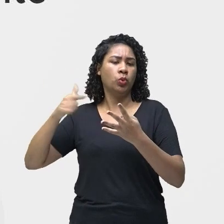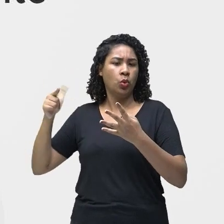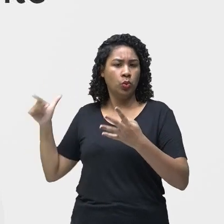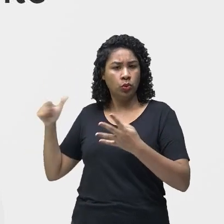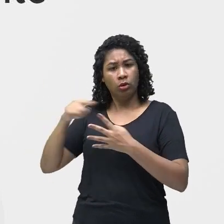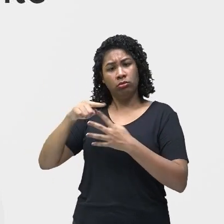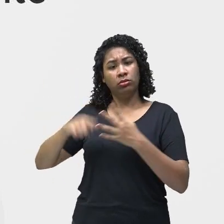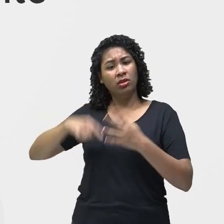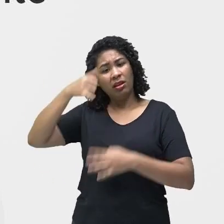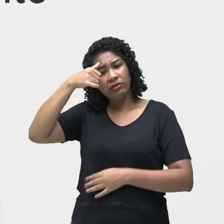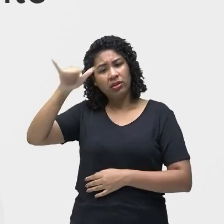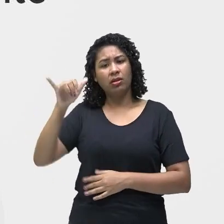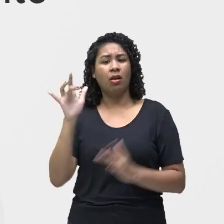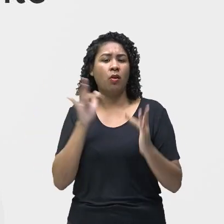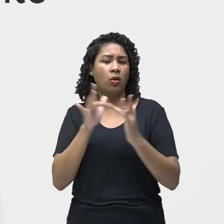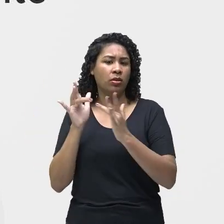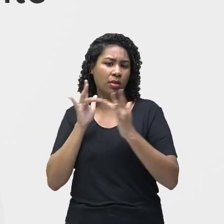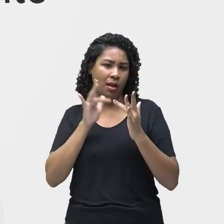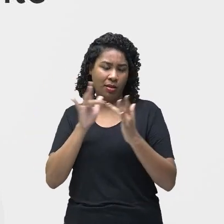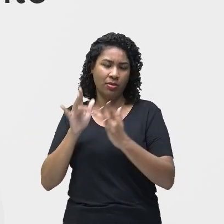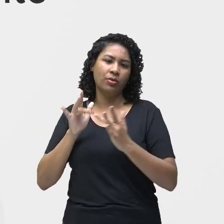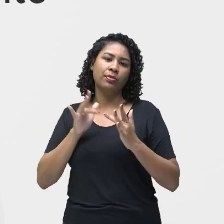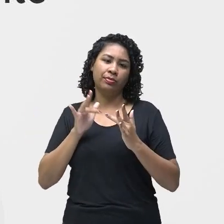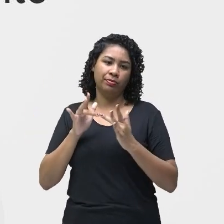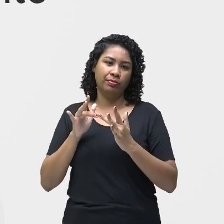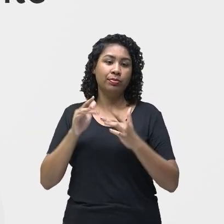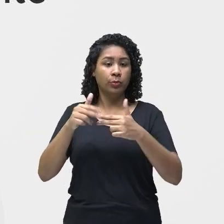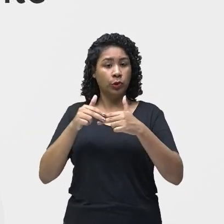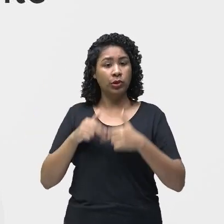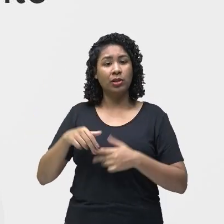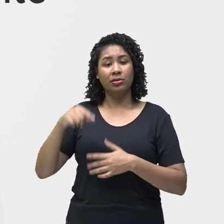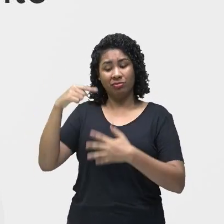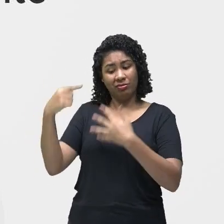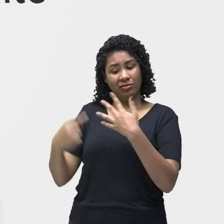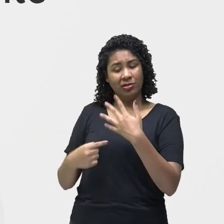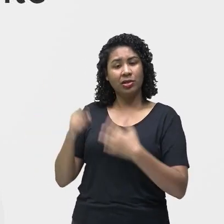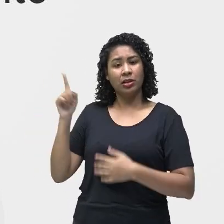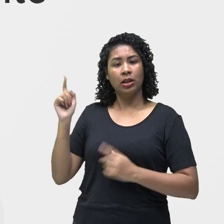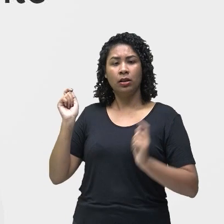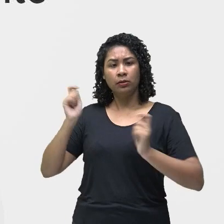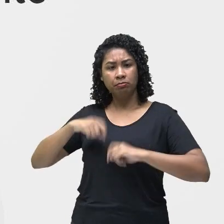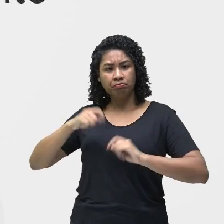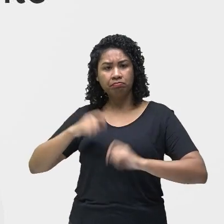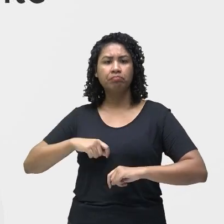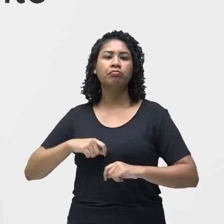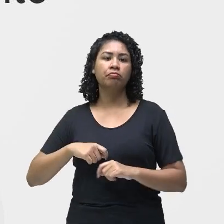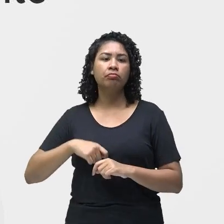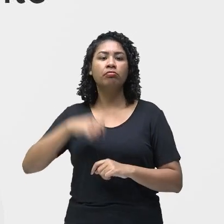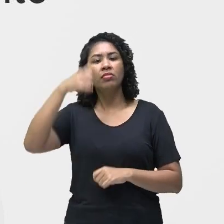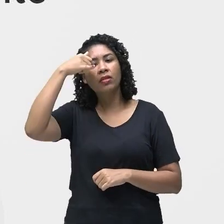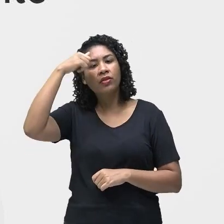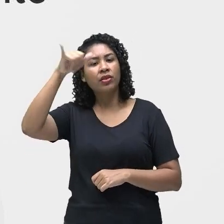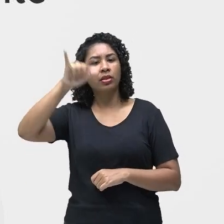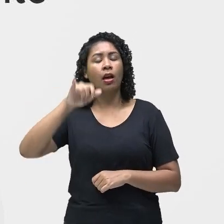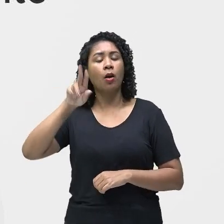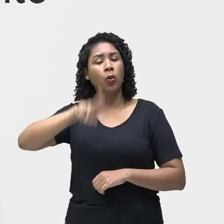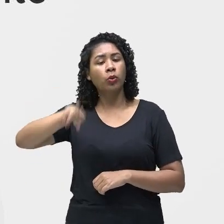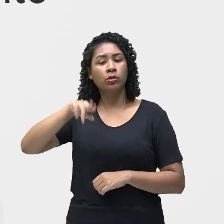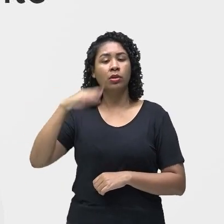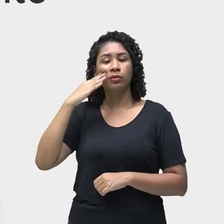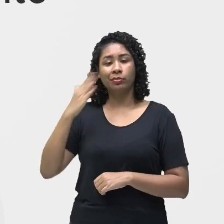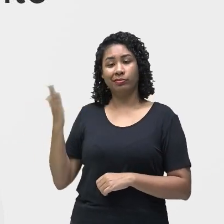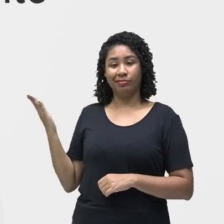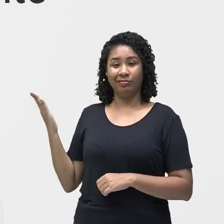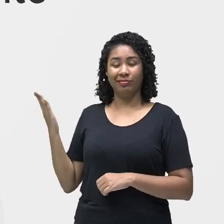podem ser evitadas com a veiculação por água,